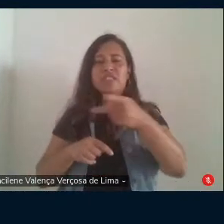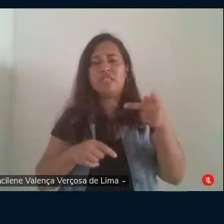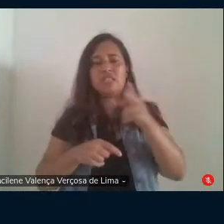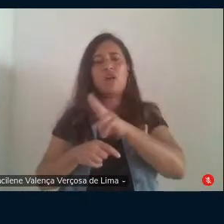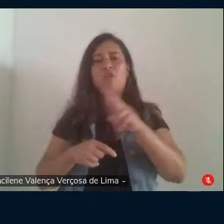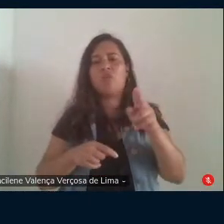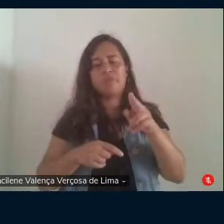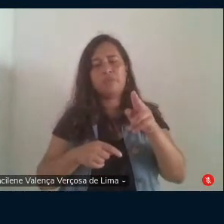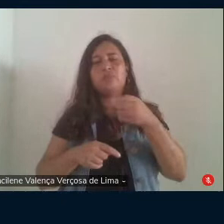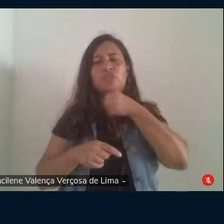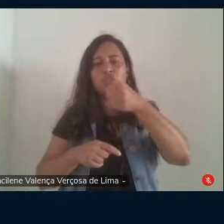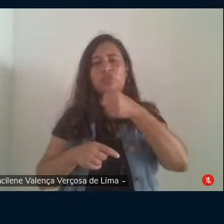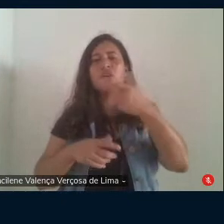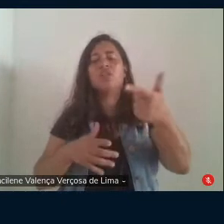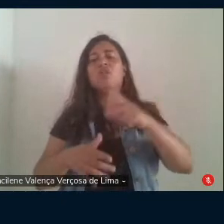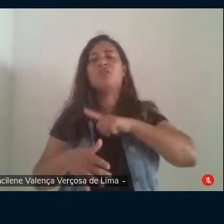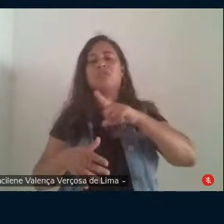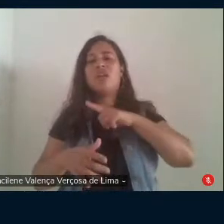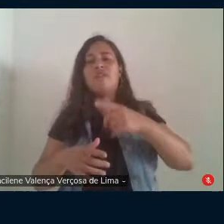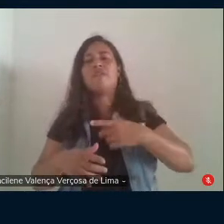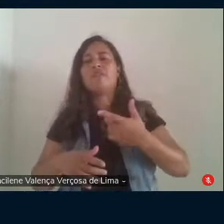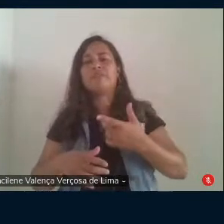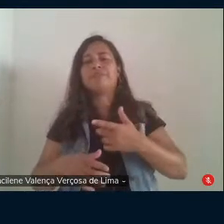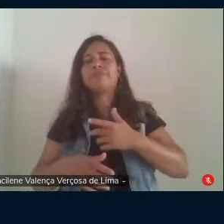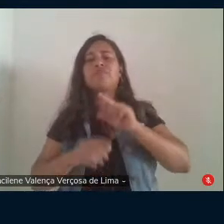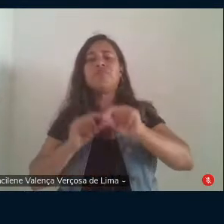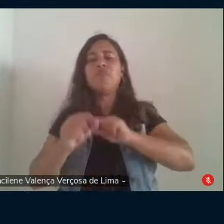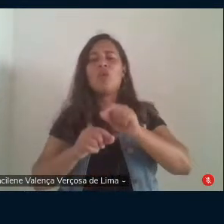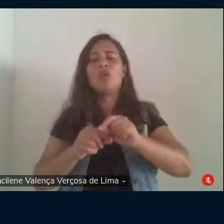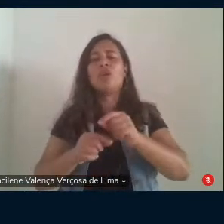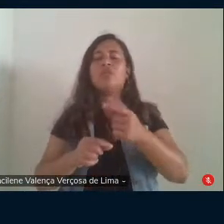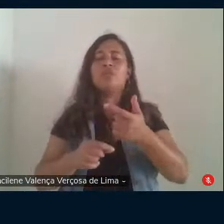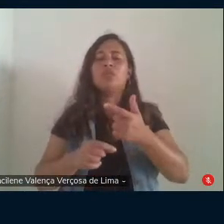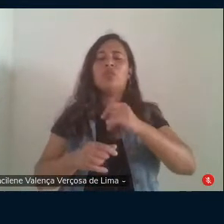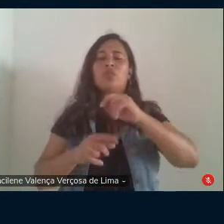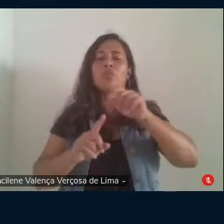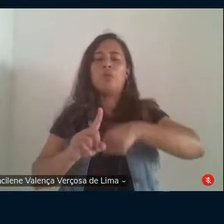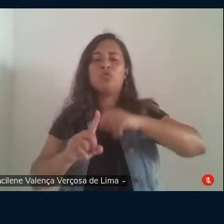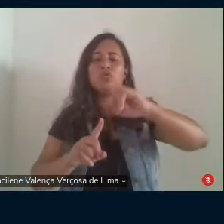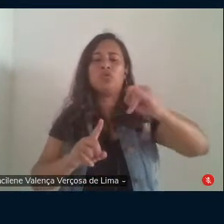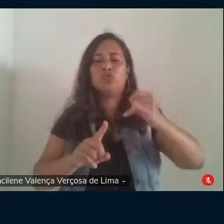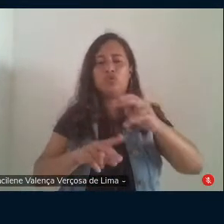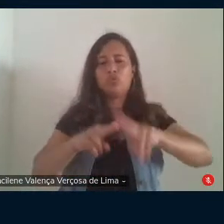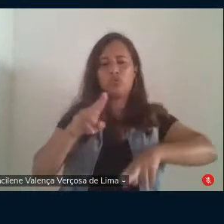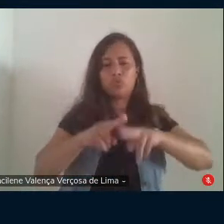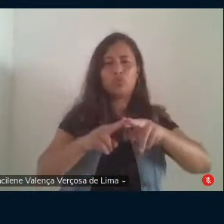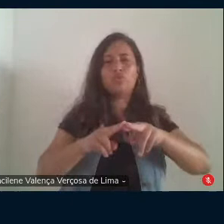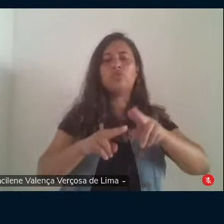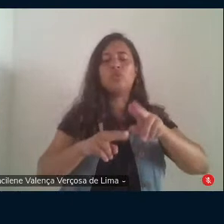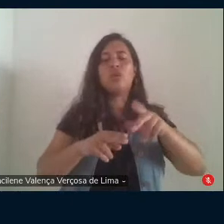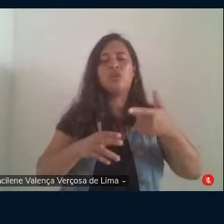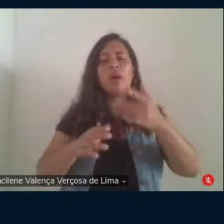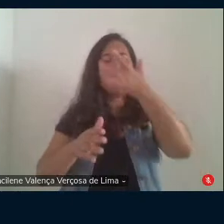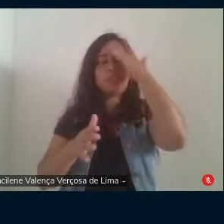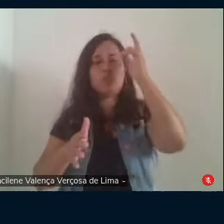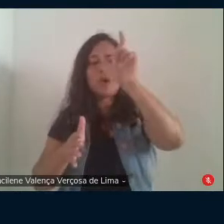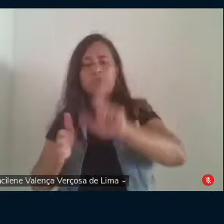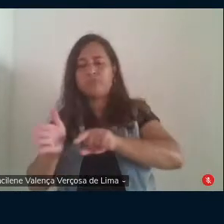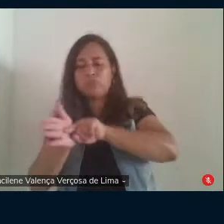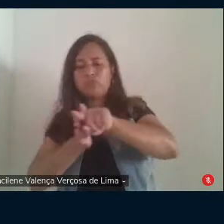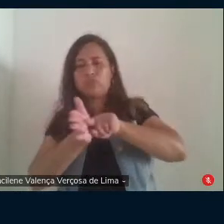golpe de 2016 nasceram de sementes plantadas em junho de 2013. Para esse pesquisador, Jessé Souza,